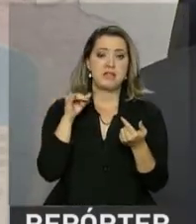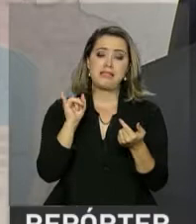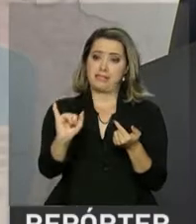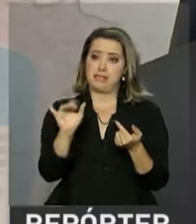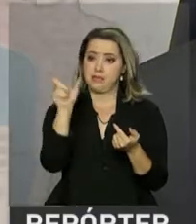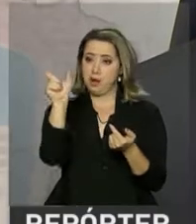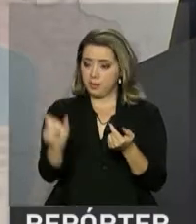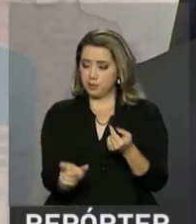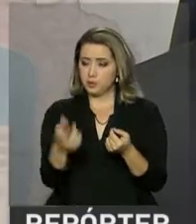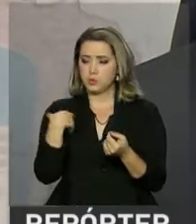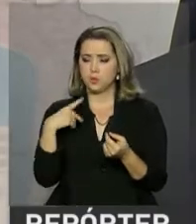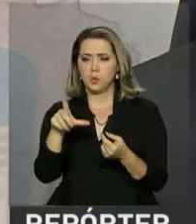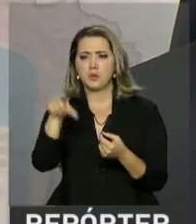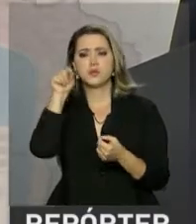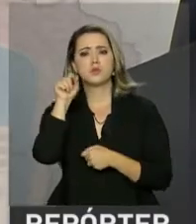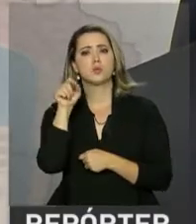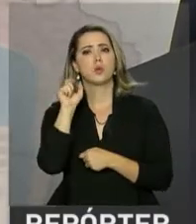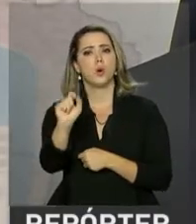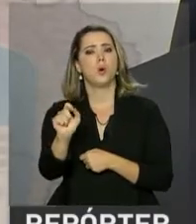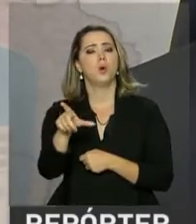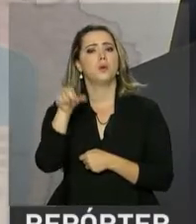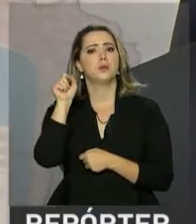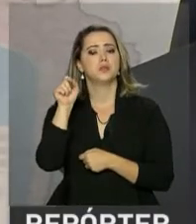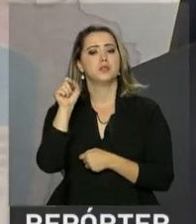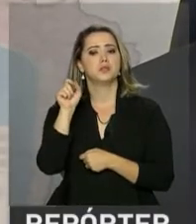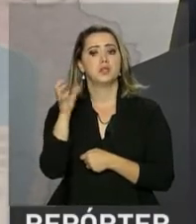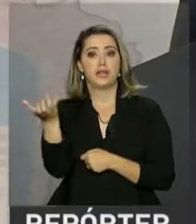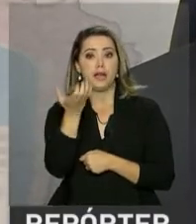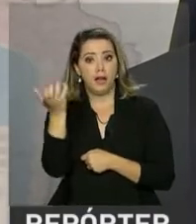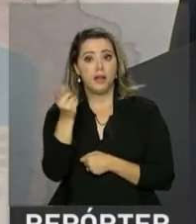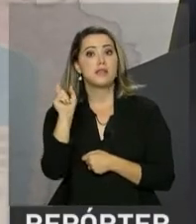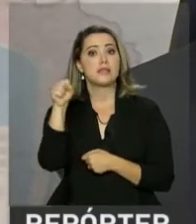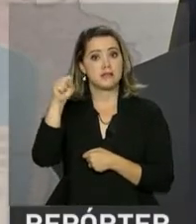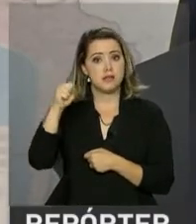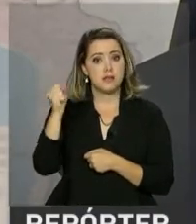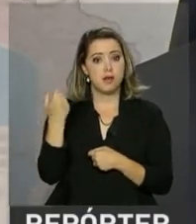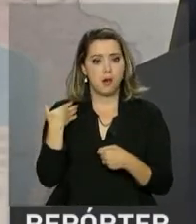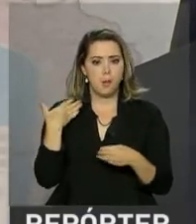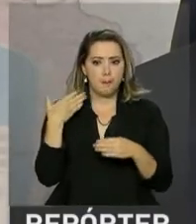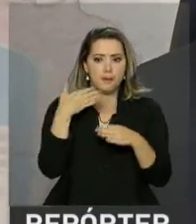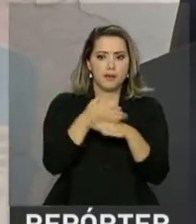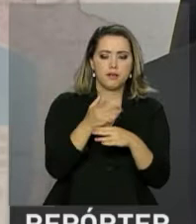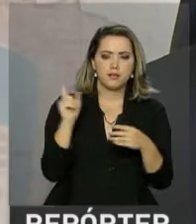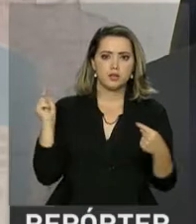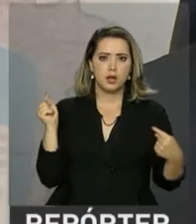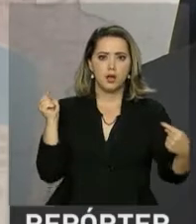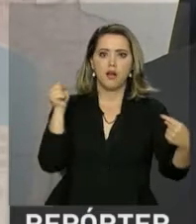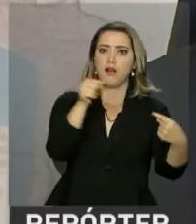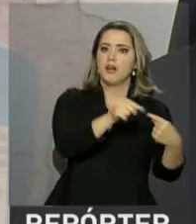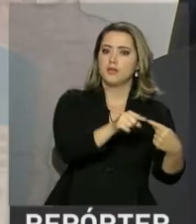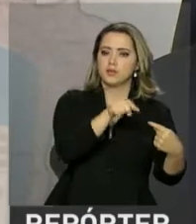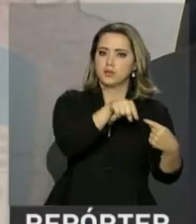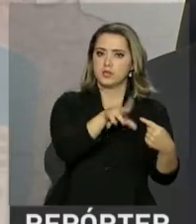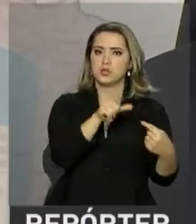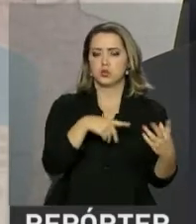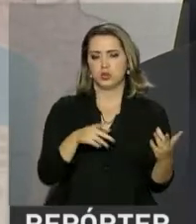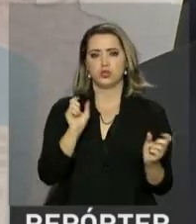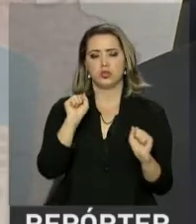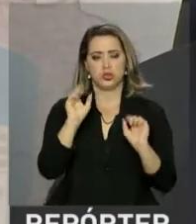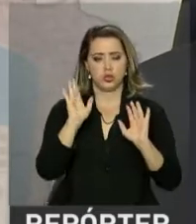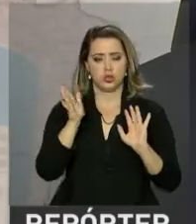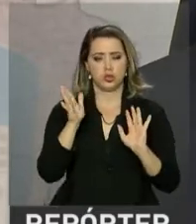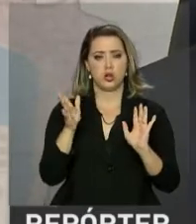ele opta por querer pleitear essa vaga, ele já é marcado com o